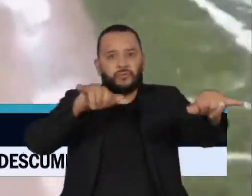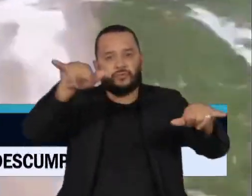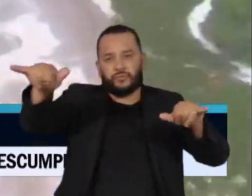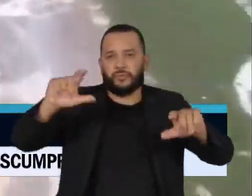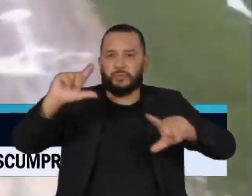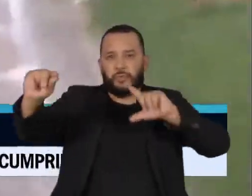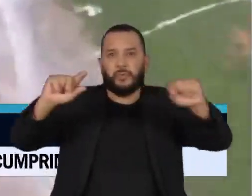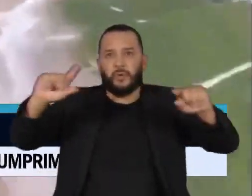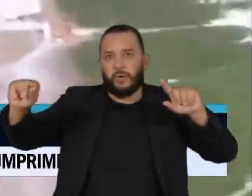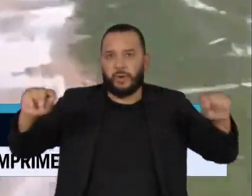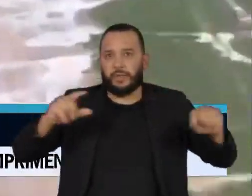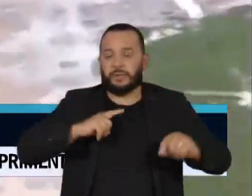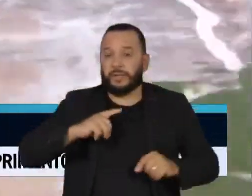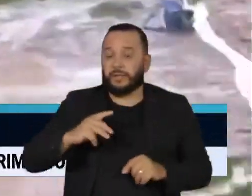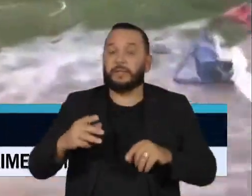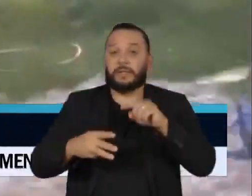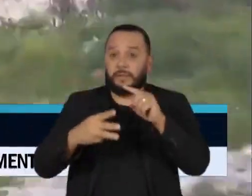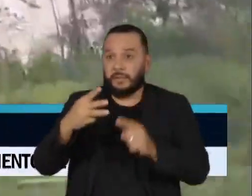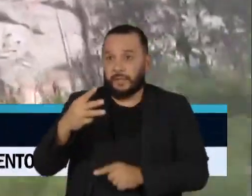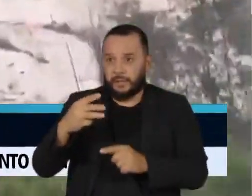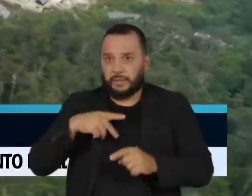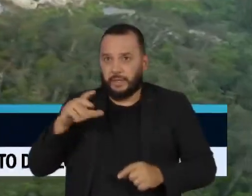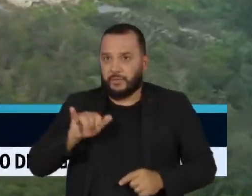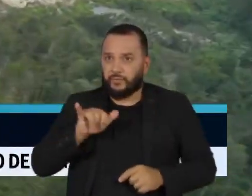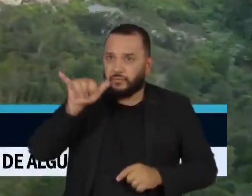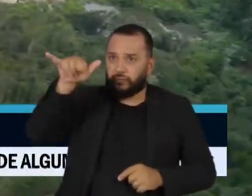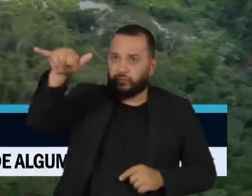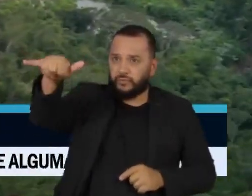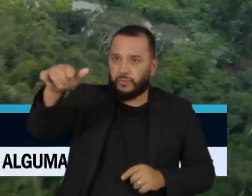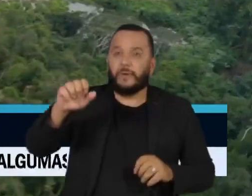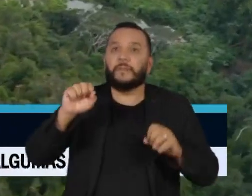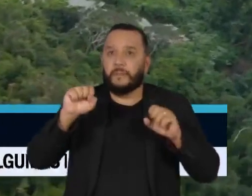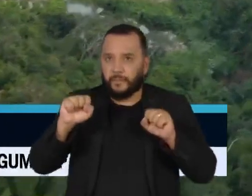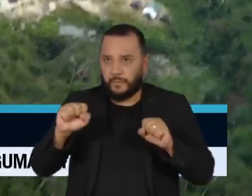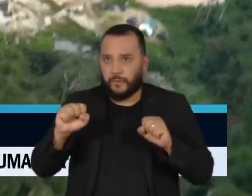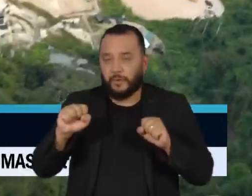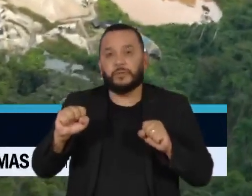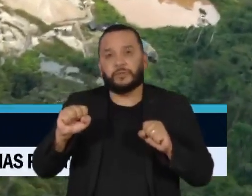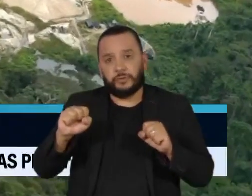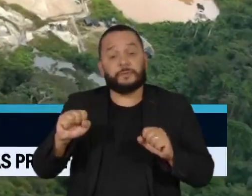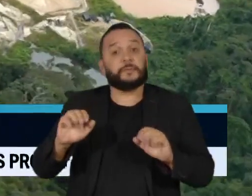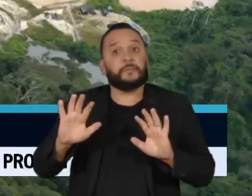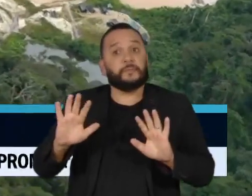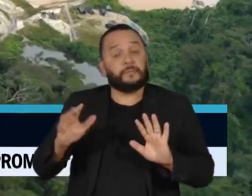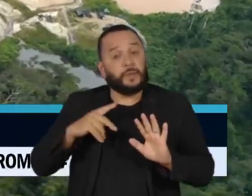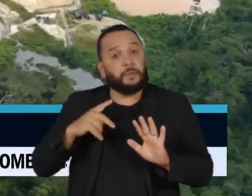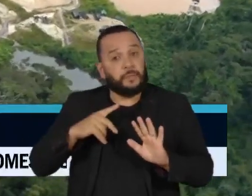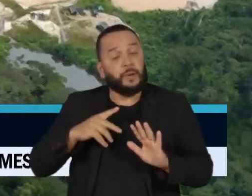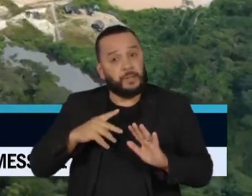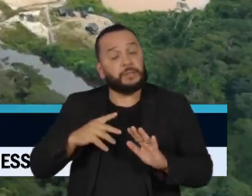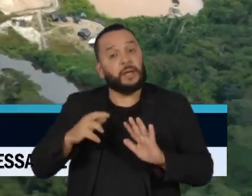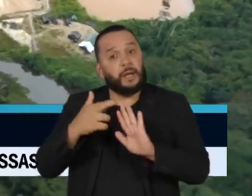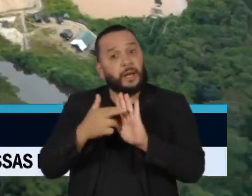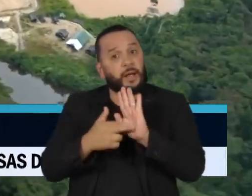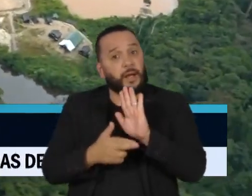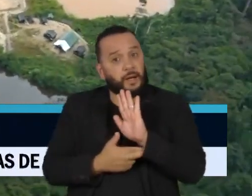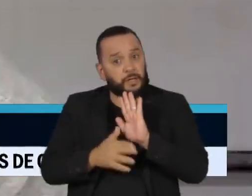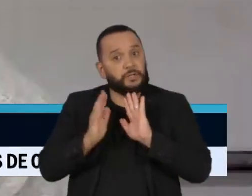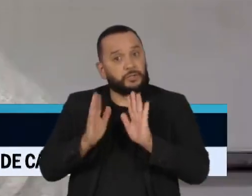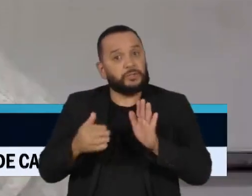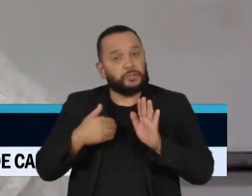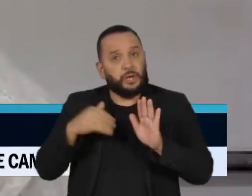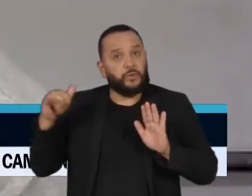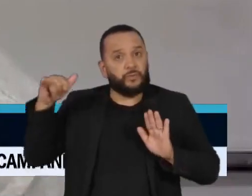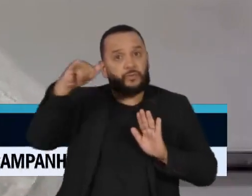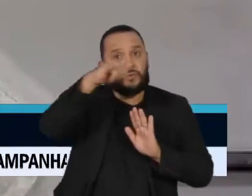três corredores aéreos. As aeronaves vão poder decolar desde que se mantenham dentro dos limites de voo estabelecidos.